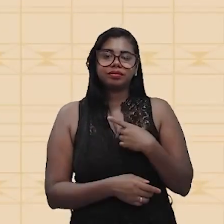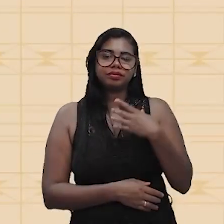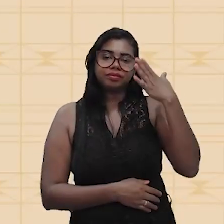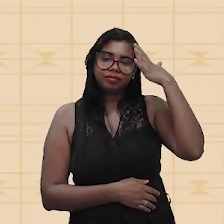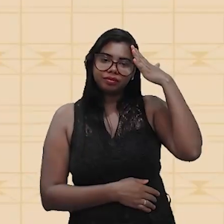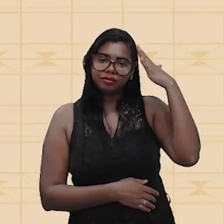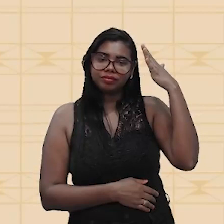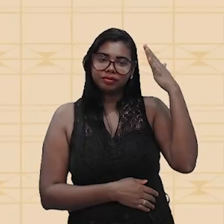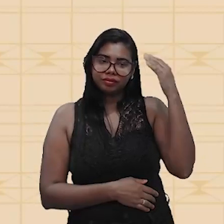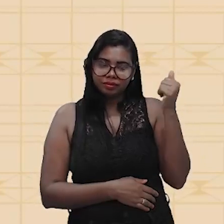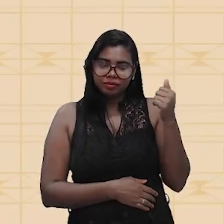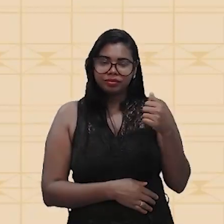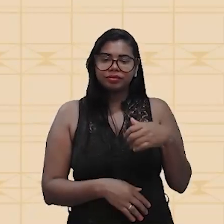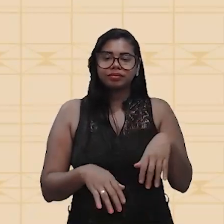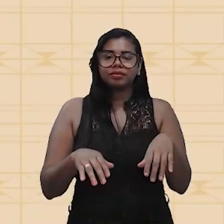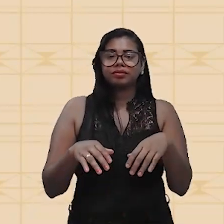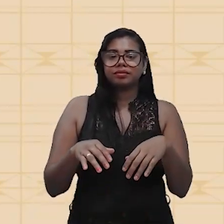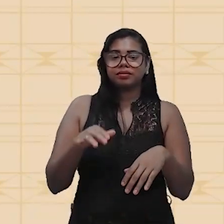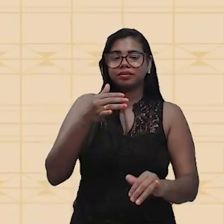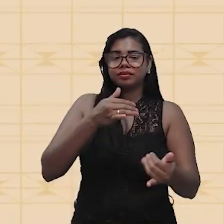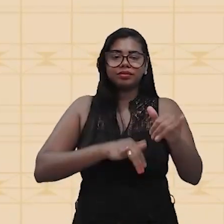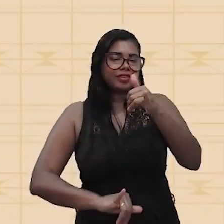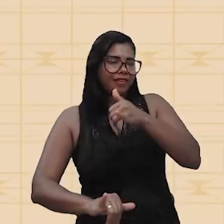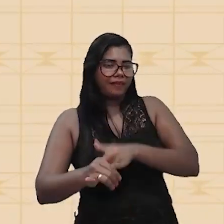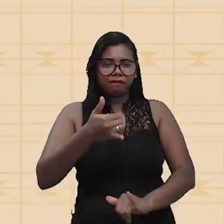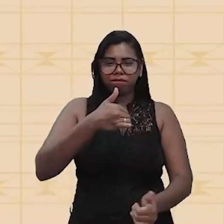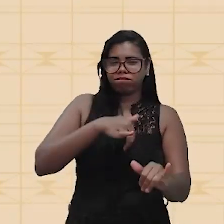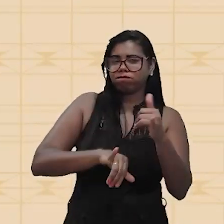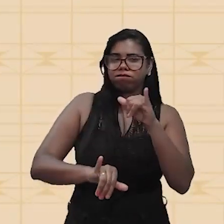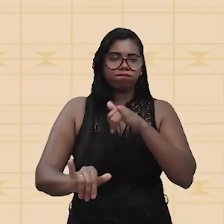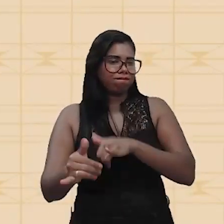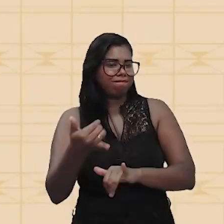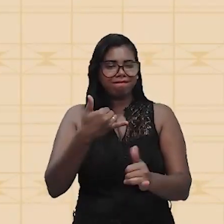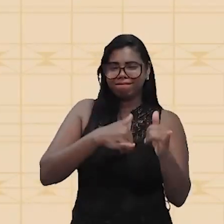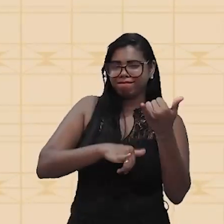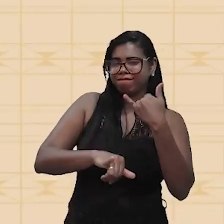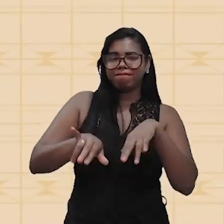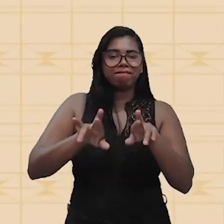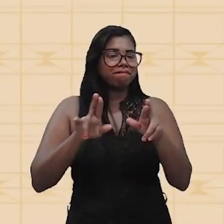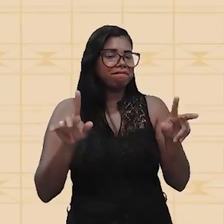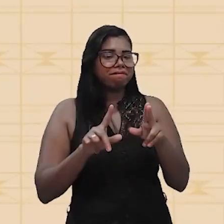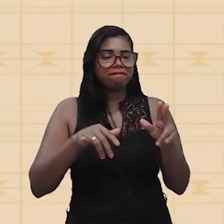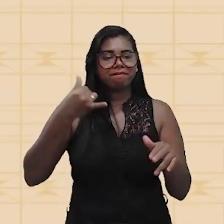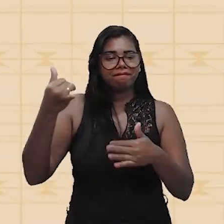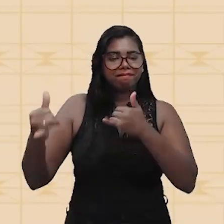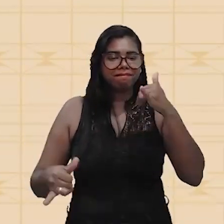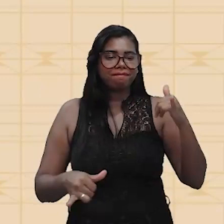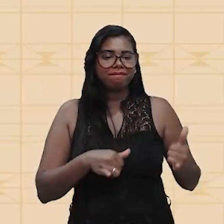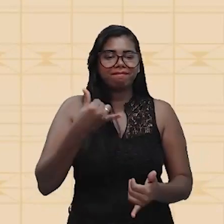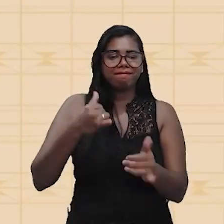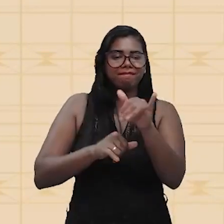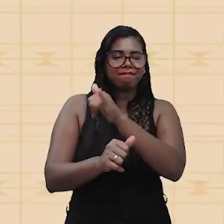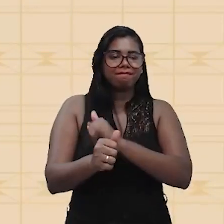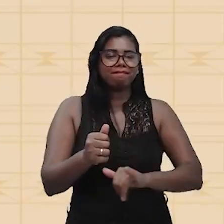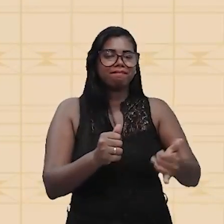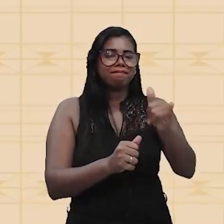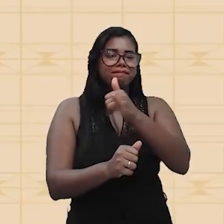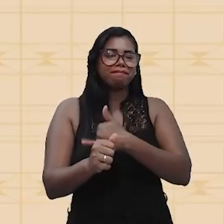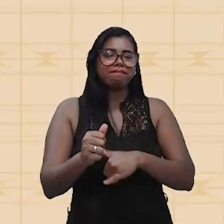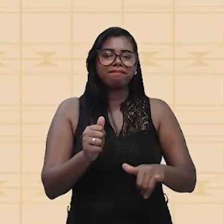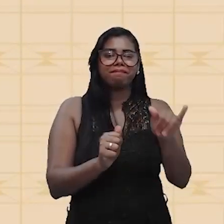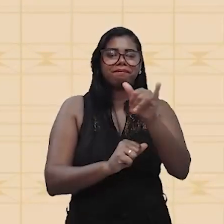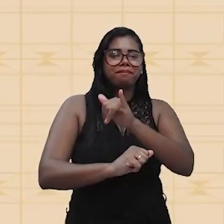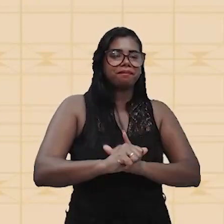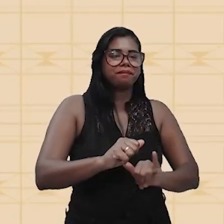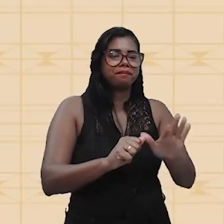elétrons, eles vão se movimentar de forma diferente de acordo com o meio material